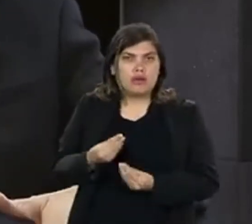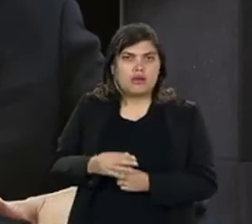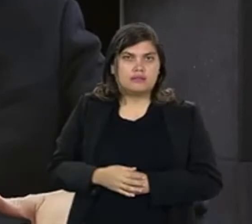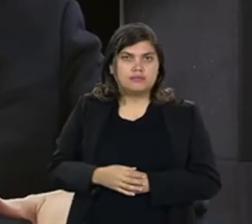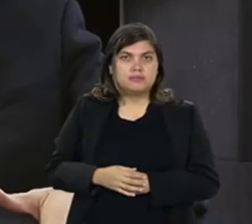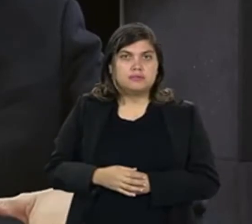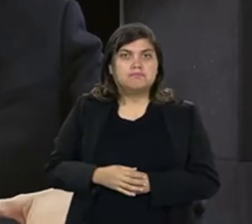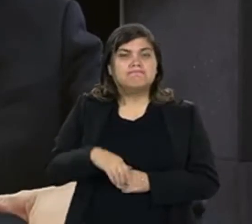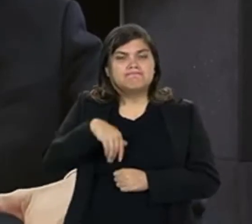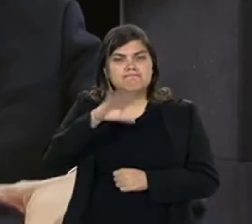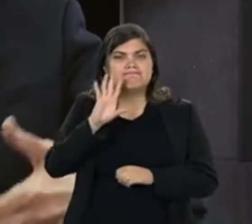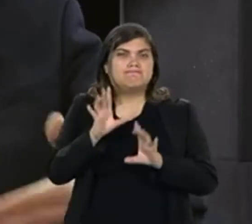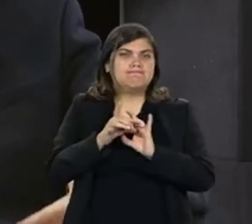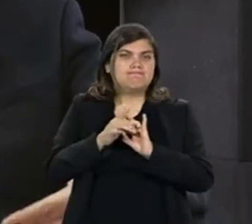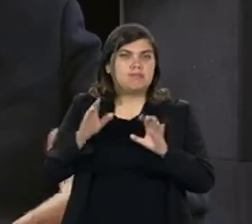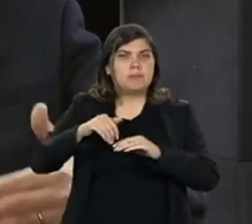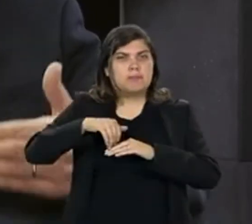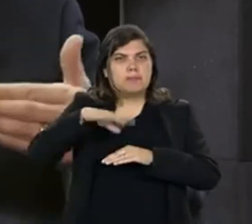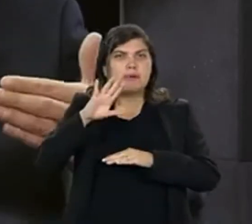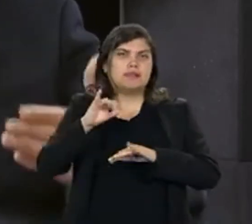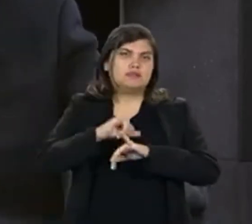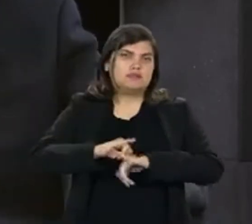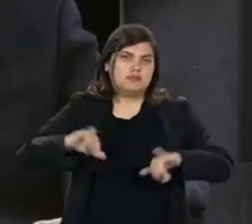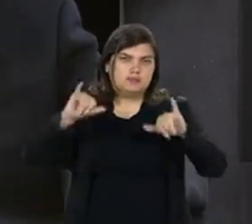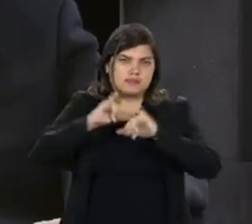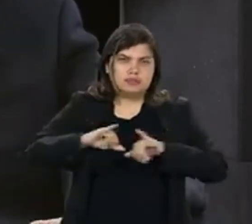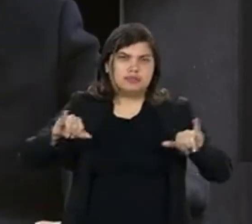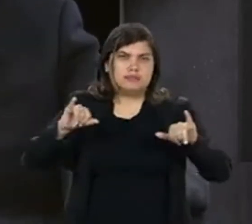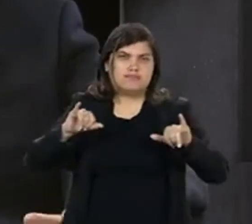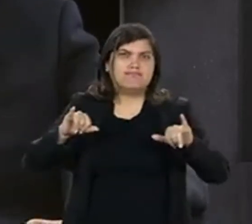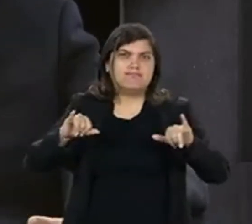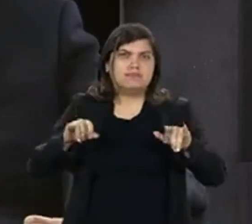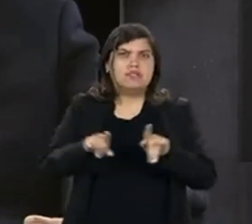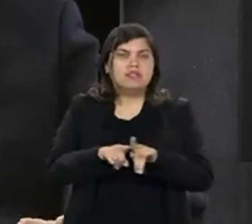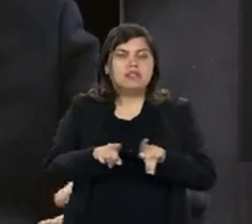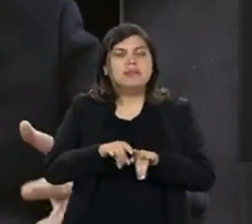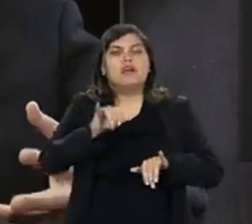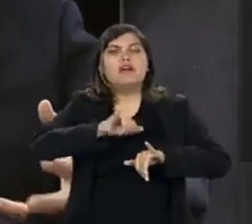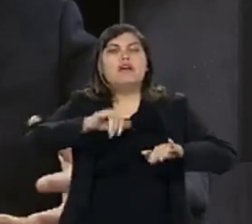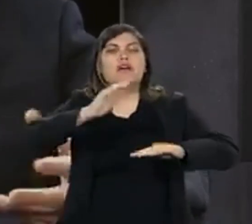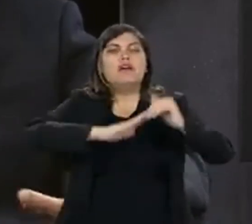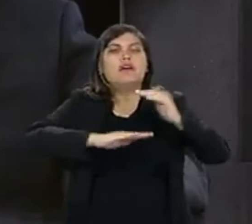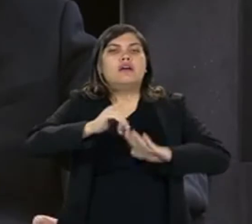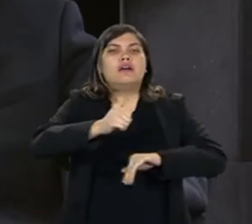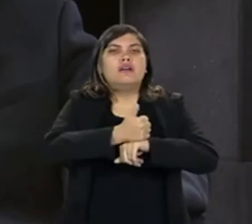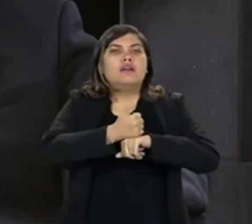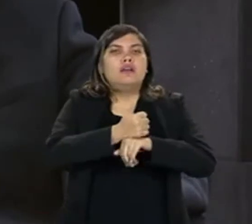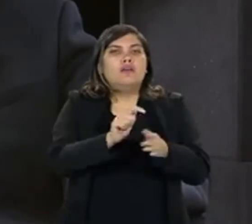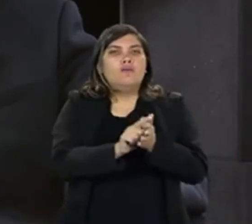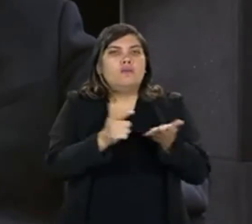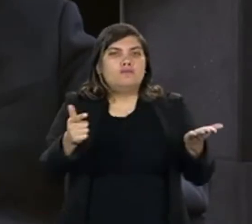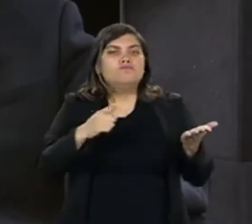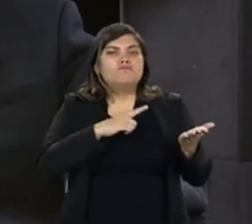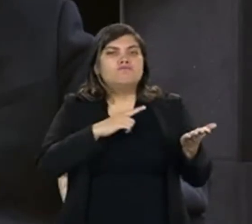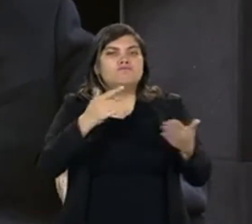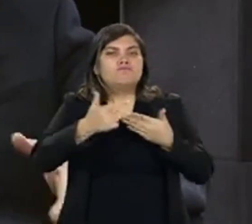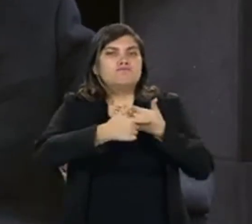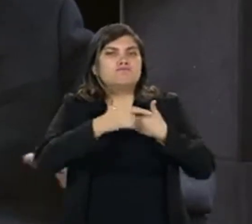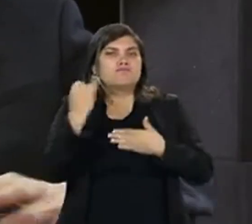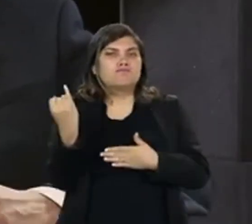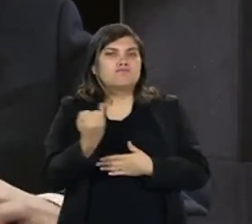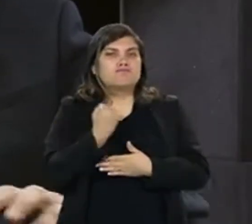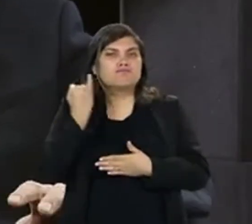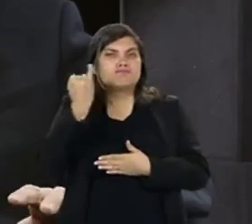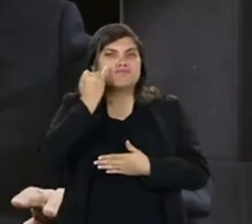para isso é mais liberdade, mais informação. E a promoção do jornalismo profissional, que tem um